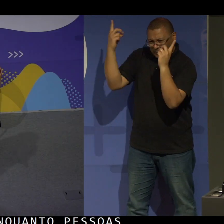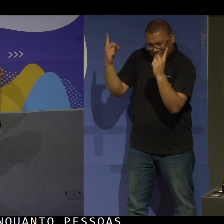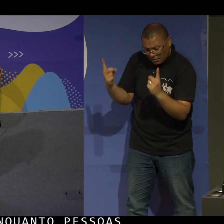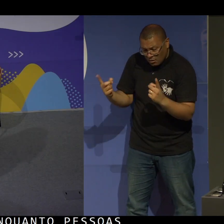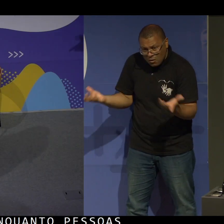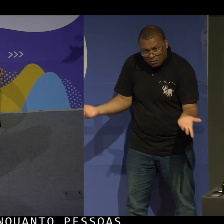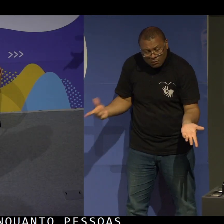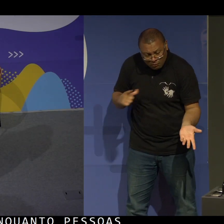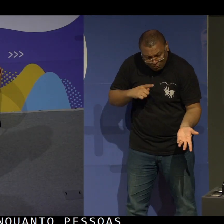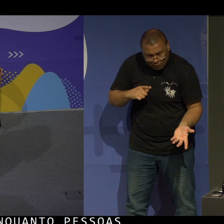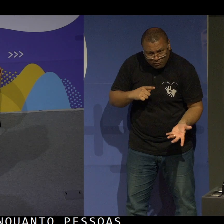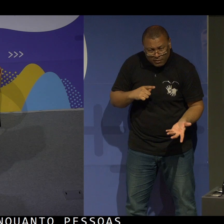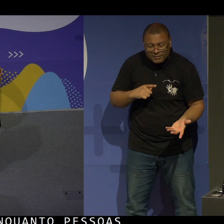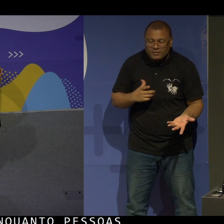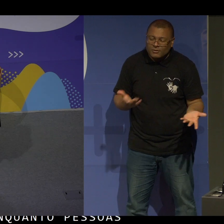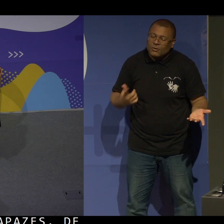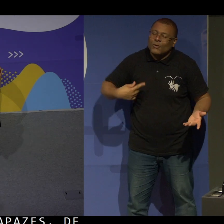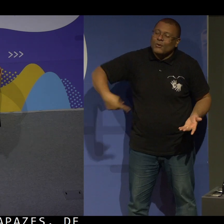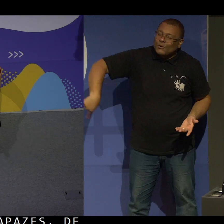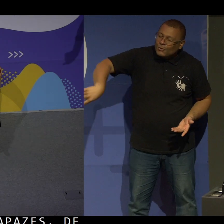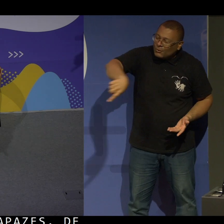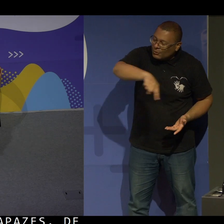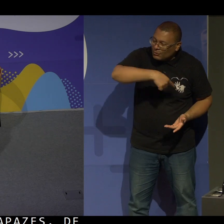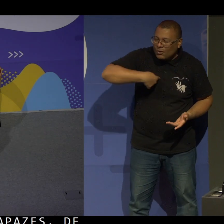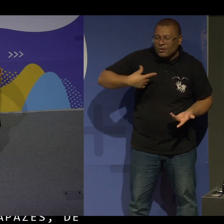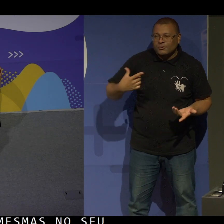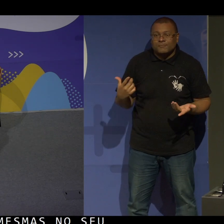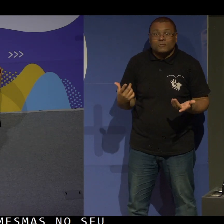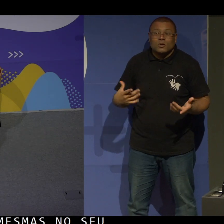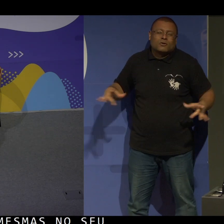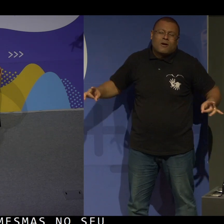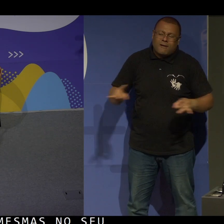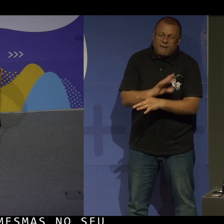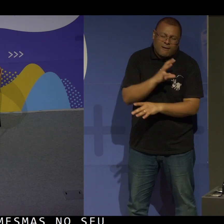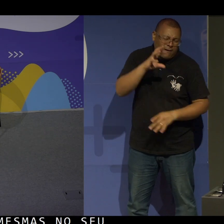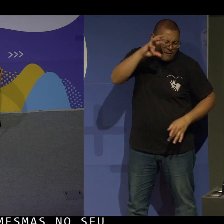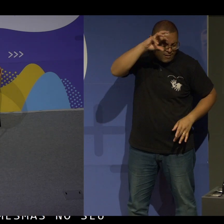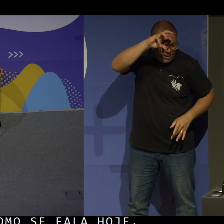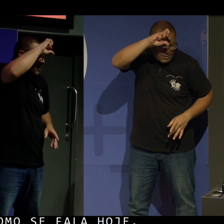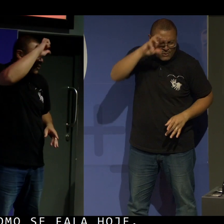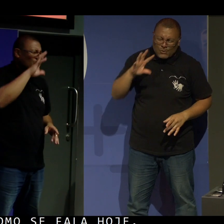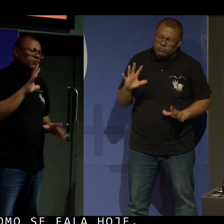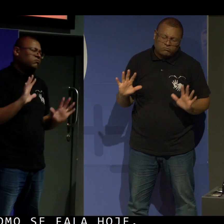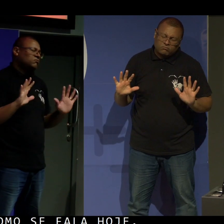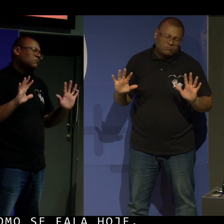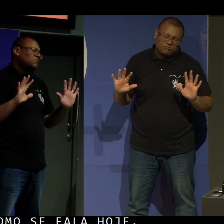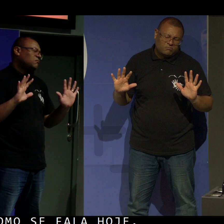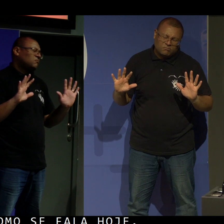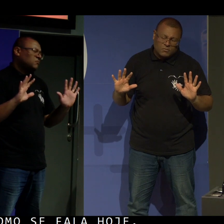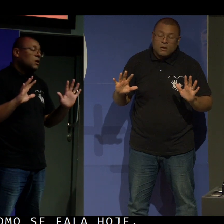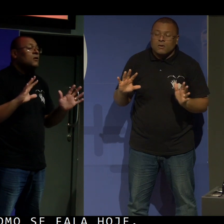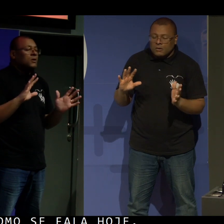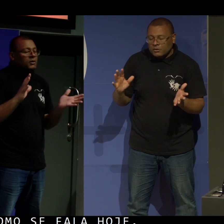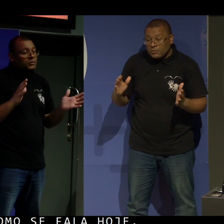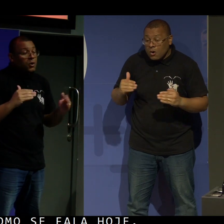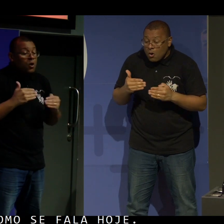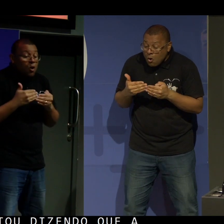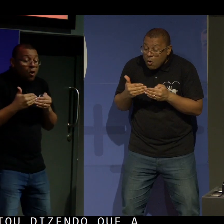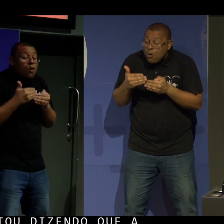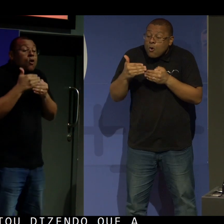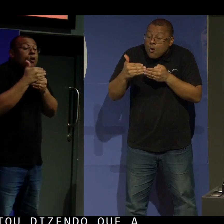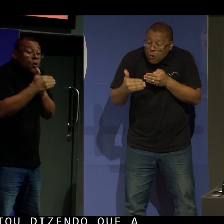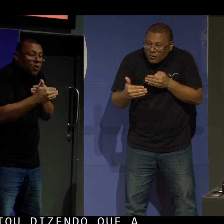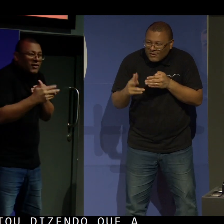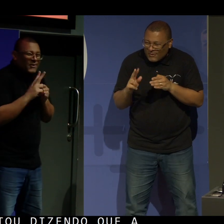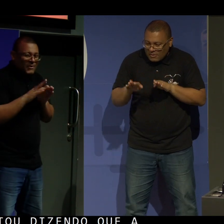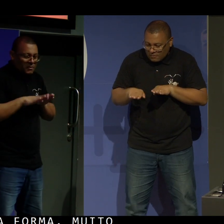se fala hoje. Então, nós, sim, não estou dizendo que a gente aprendeu a forma. Muito pelo contrário, a gente deu um passo à frente.